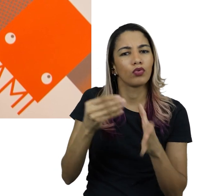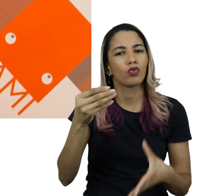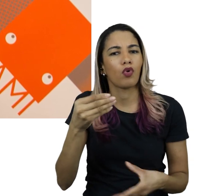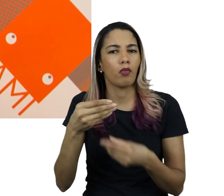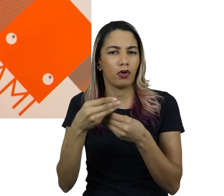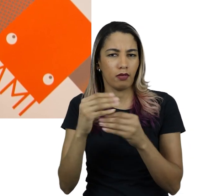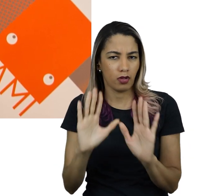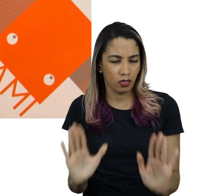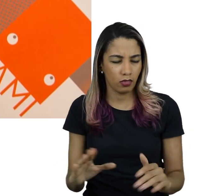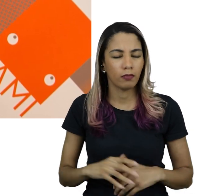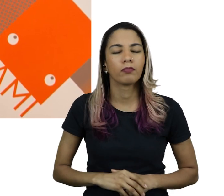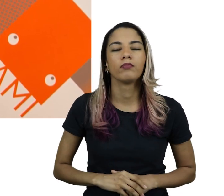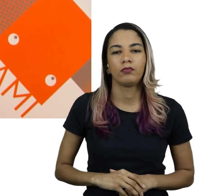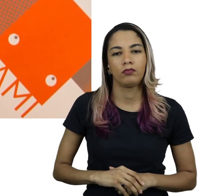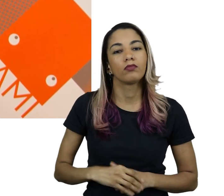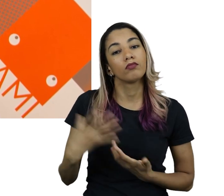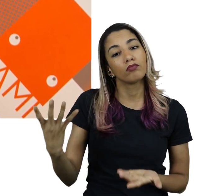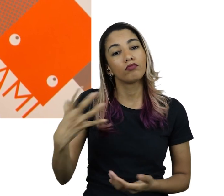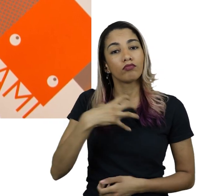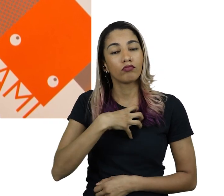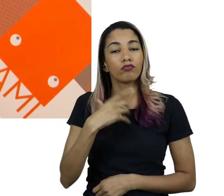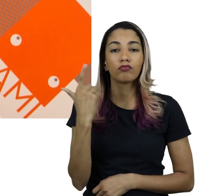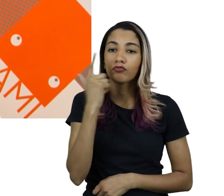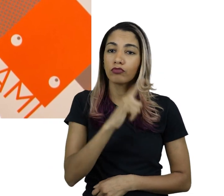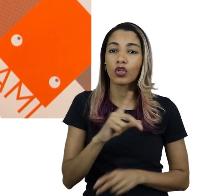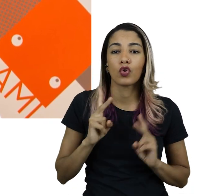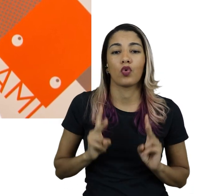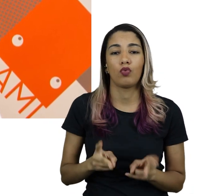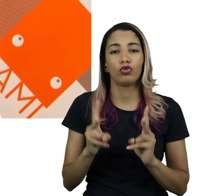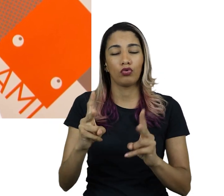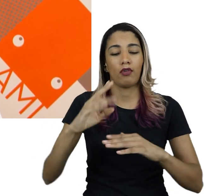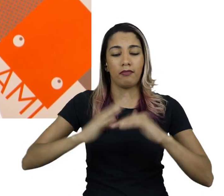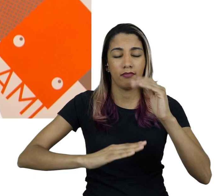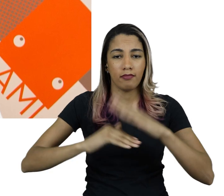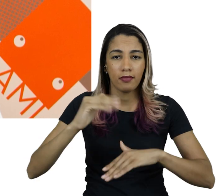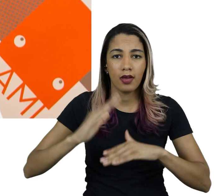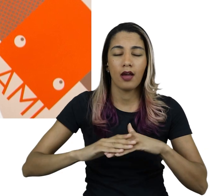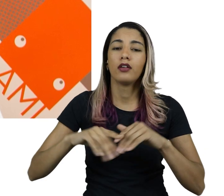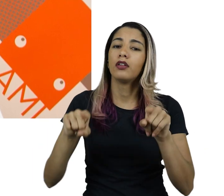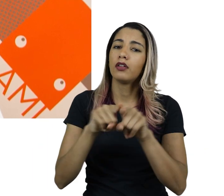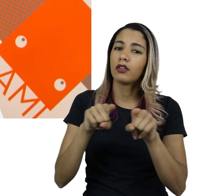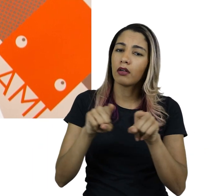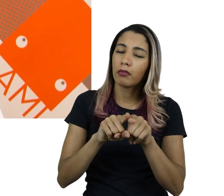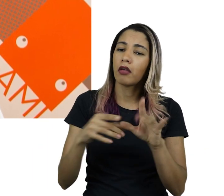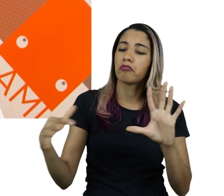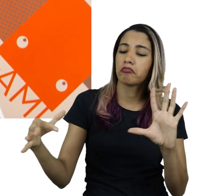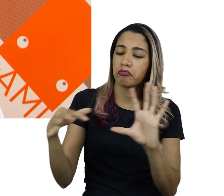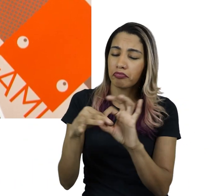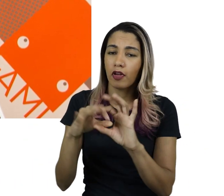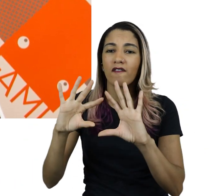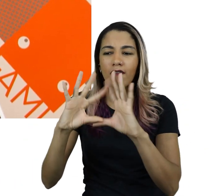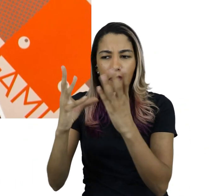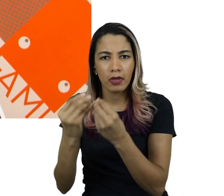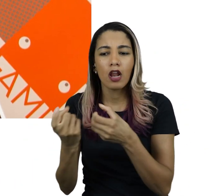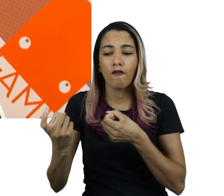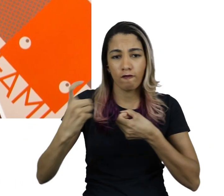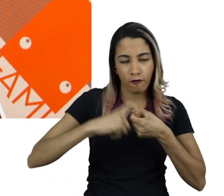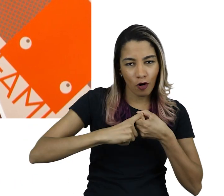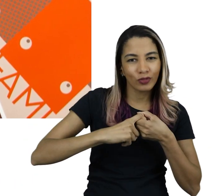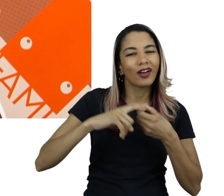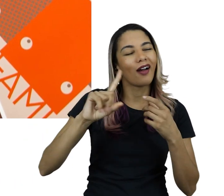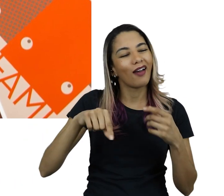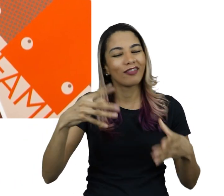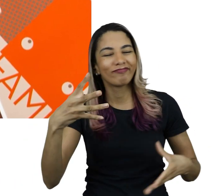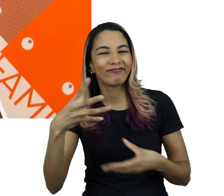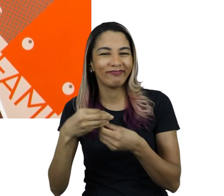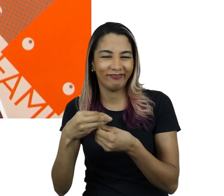desenvolvido na primeira edição do projeto, de maneira a dar continuidade às ações e formar um conjunto para as